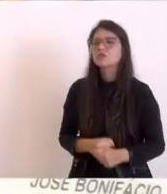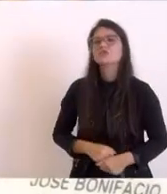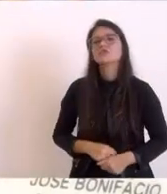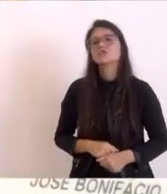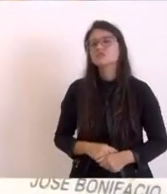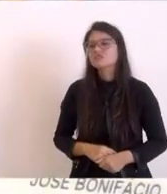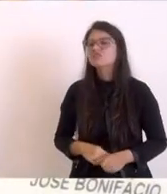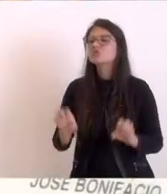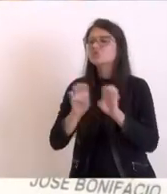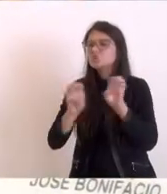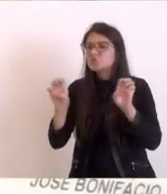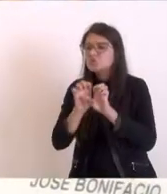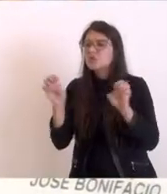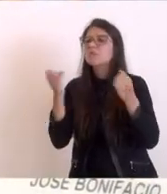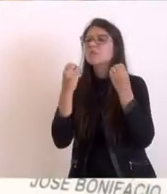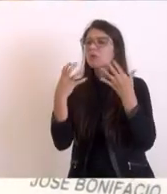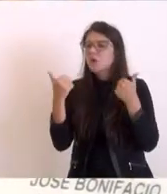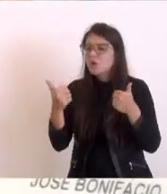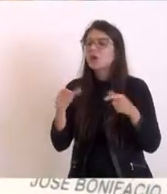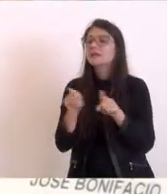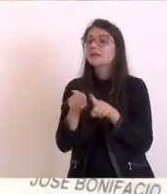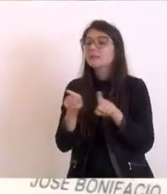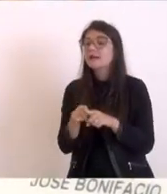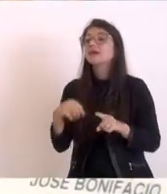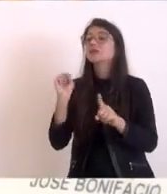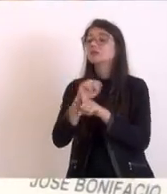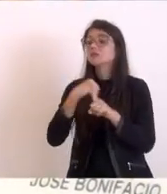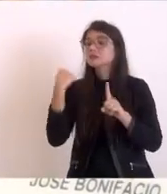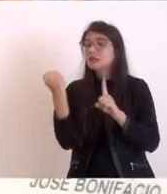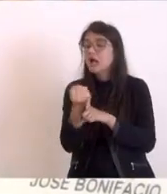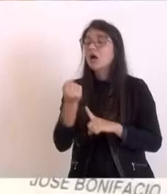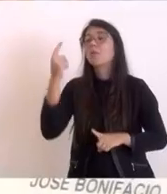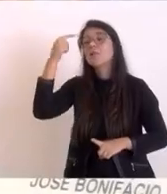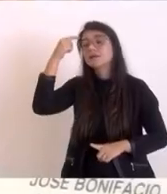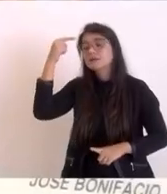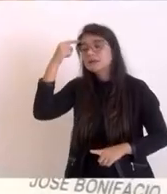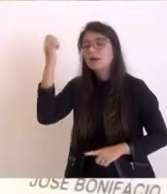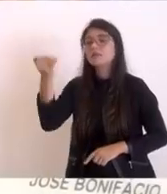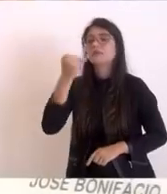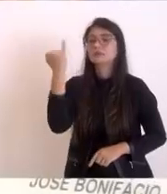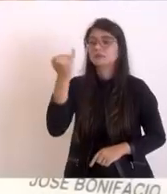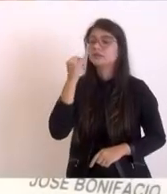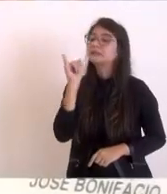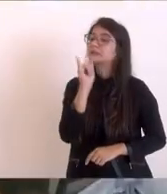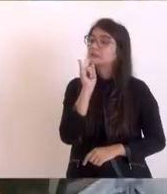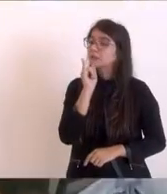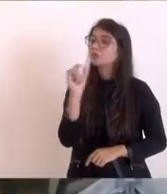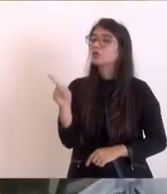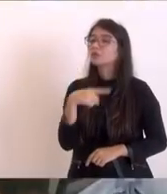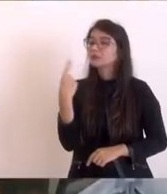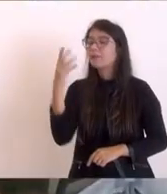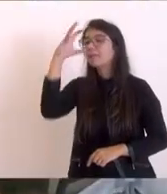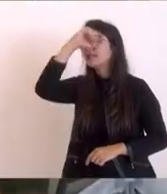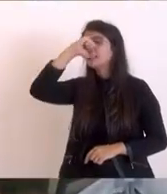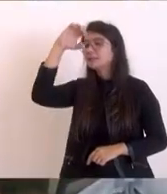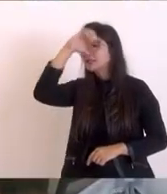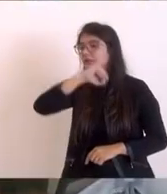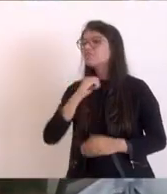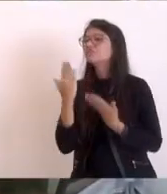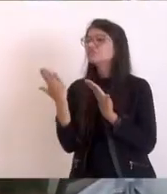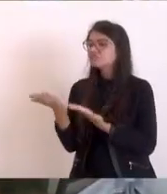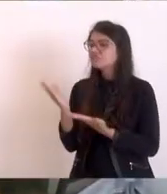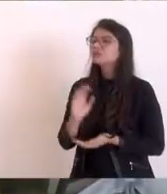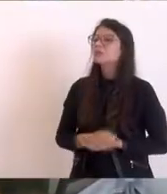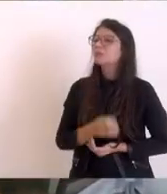infraestrutura, sem esquecer do lado social. Então, são exemplos como esse que a gente tem que puxar para a nossa cidade. Parabéns, bom dia e